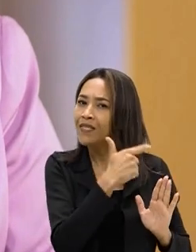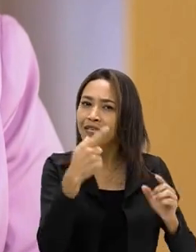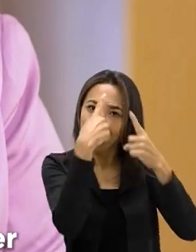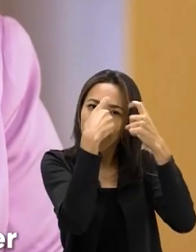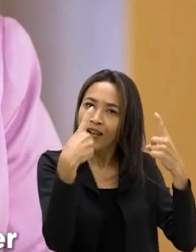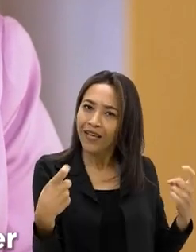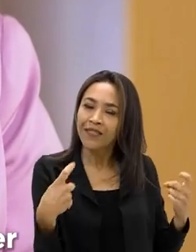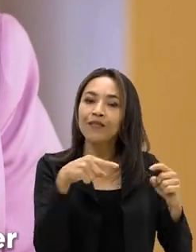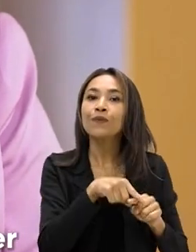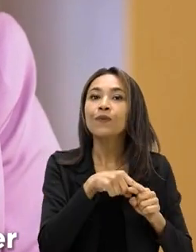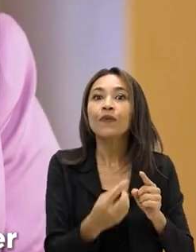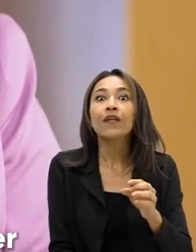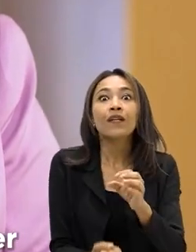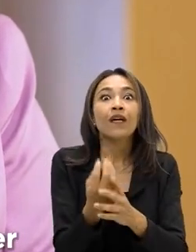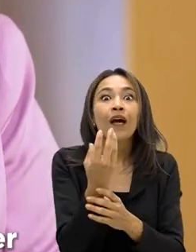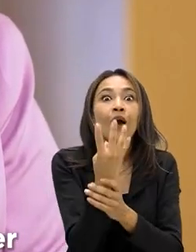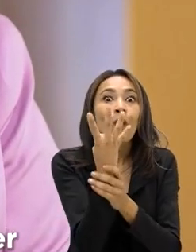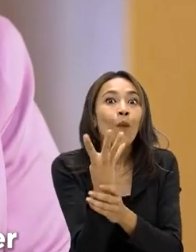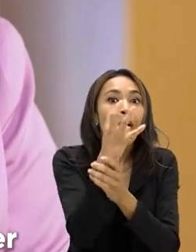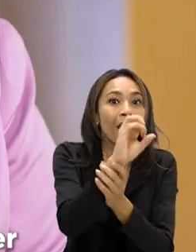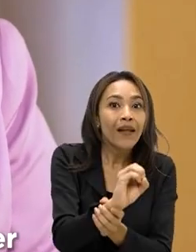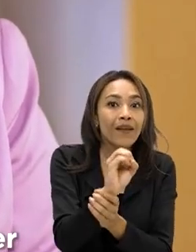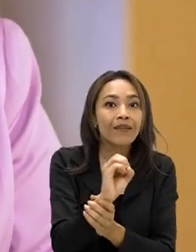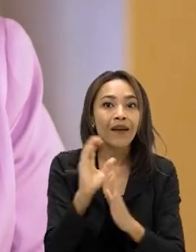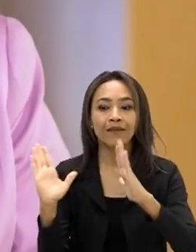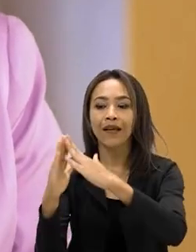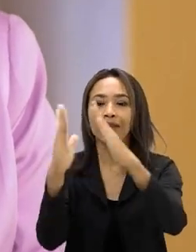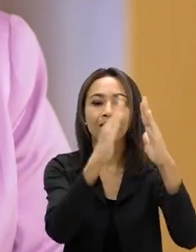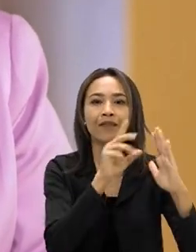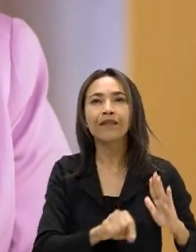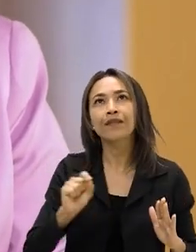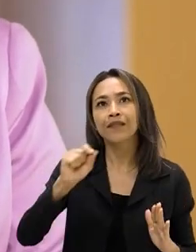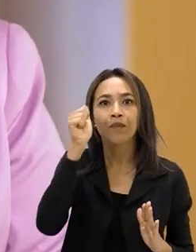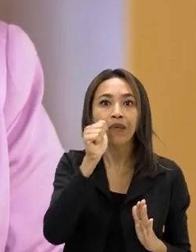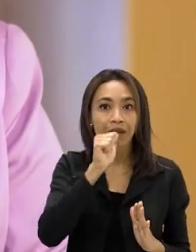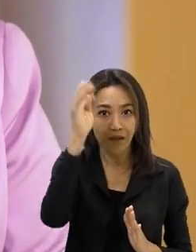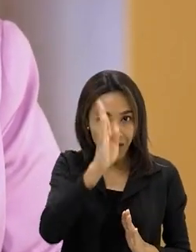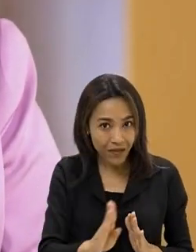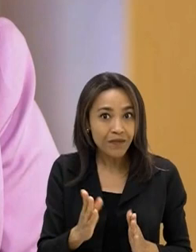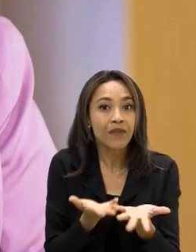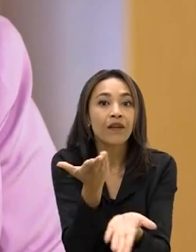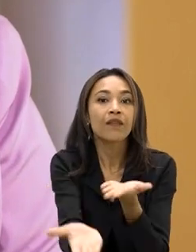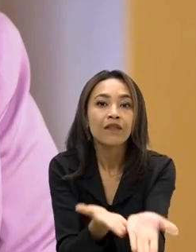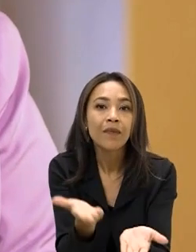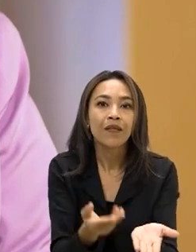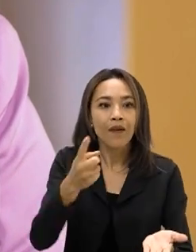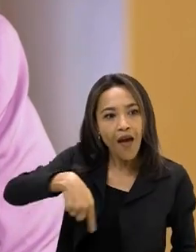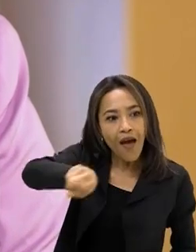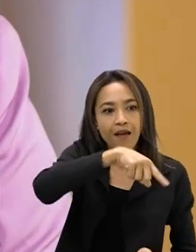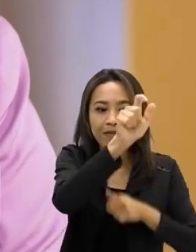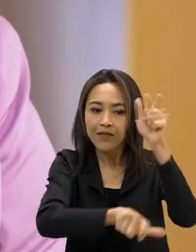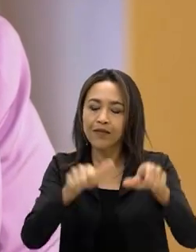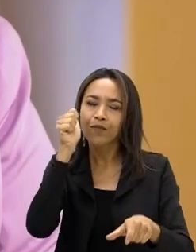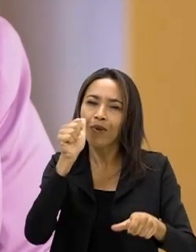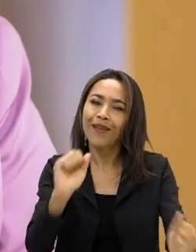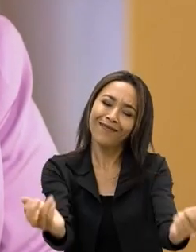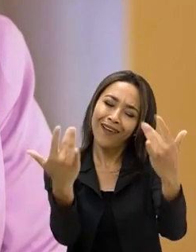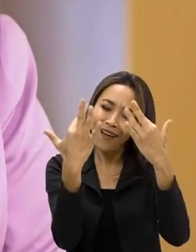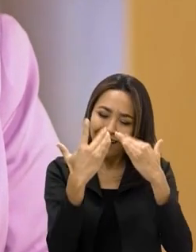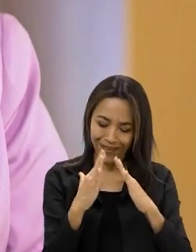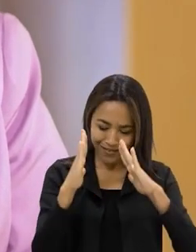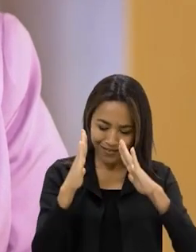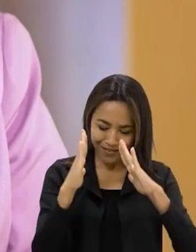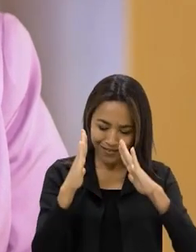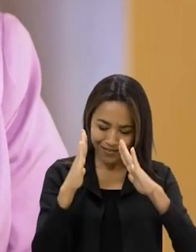Violência, com a implementação de 40 casas da mulher brasileira e serviços de atendimento, onde as mulheres serão